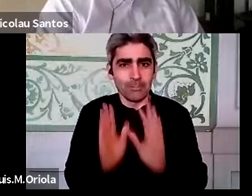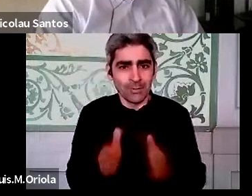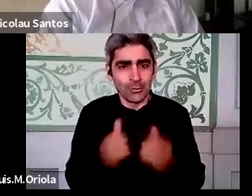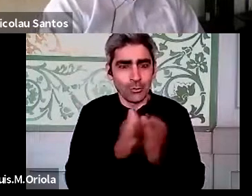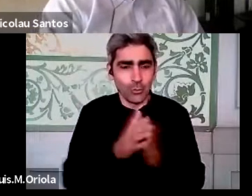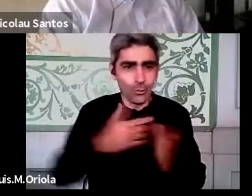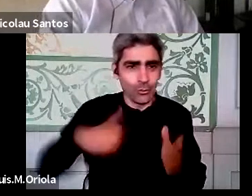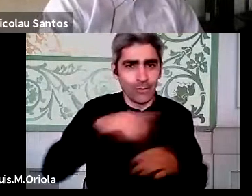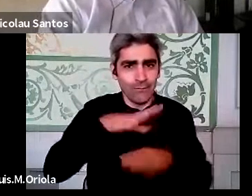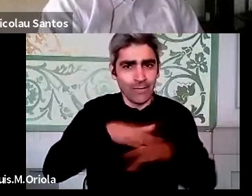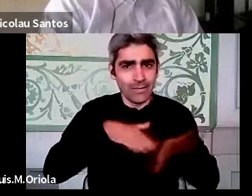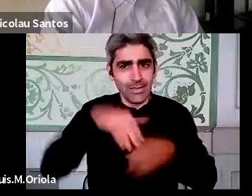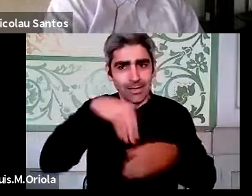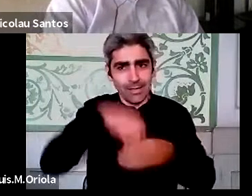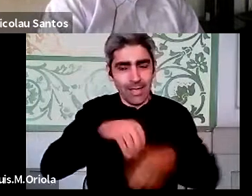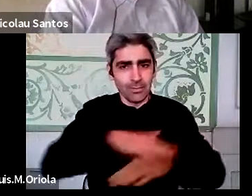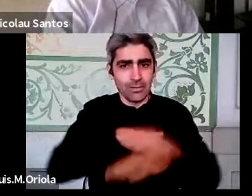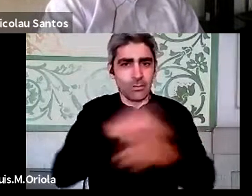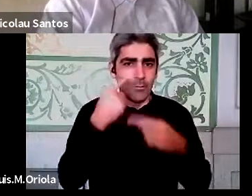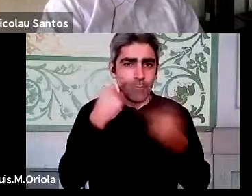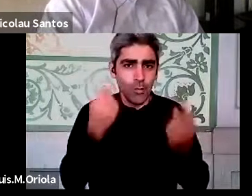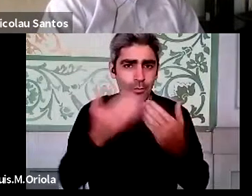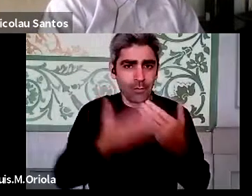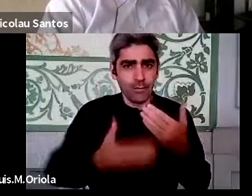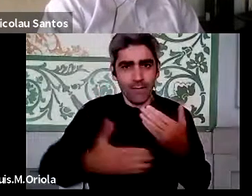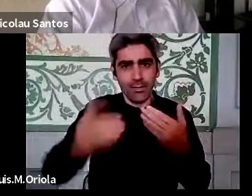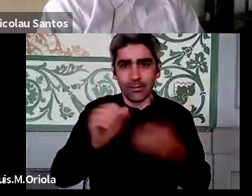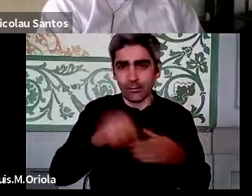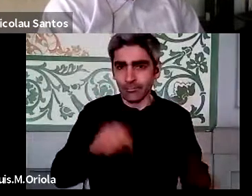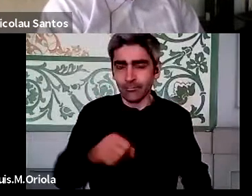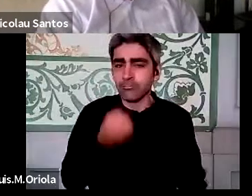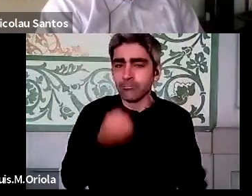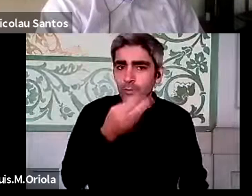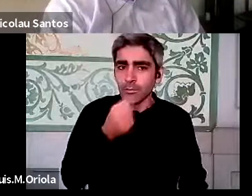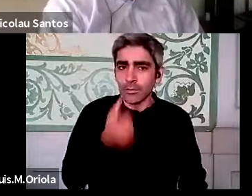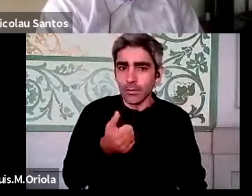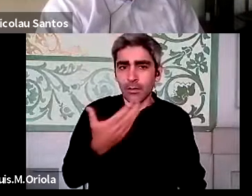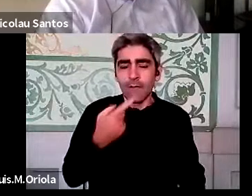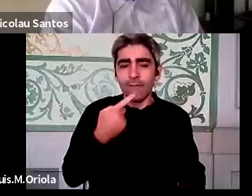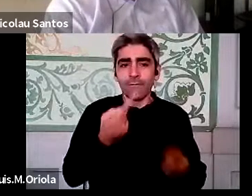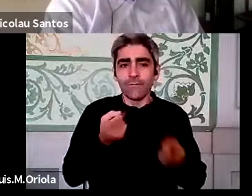da administração pública para fazer para a frente. Muito bem, vamos voltar à doutora Elson.